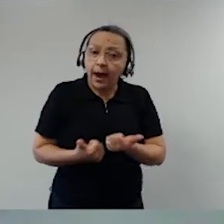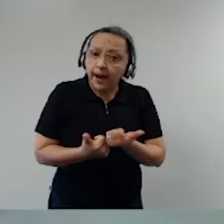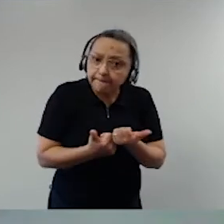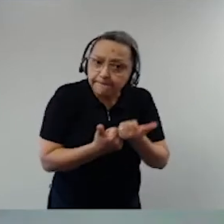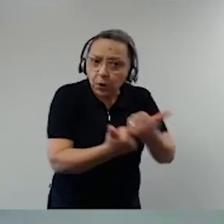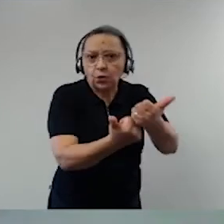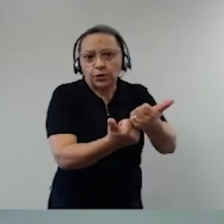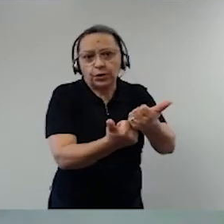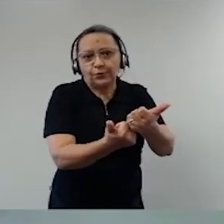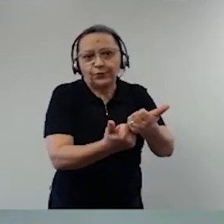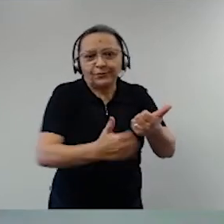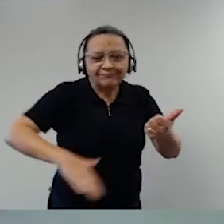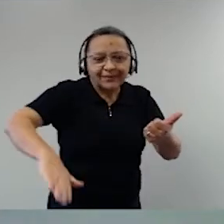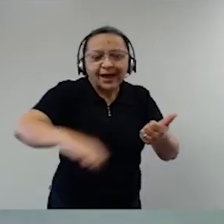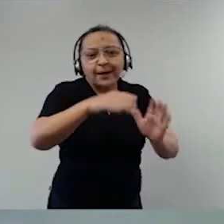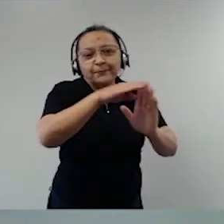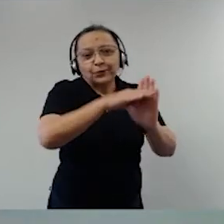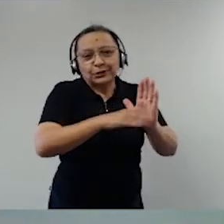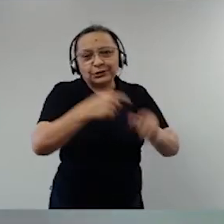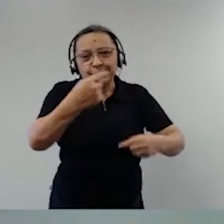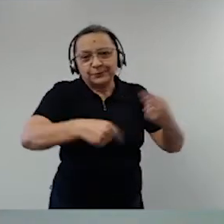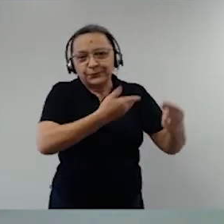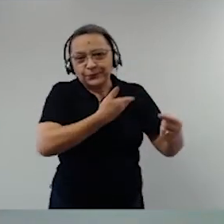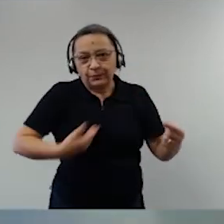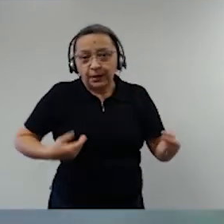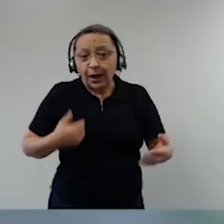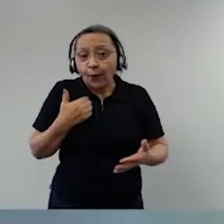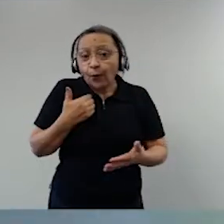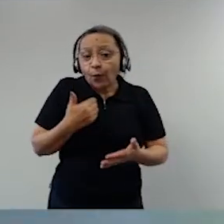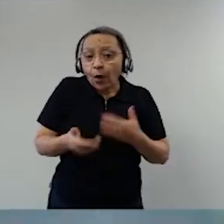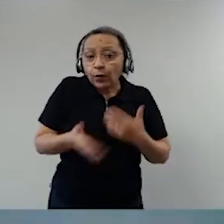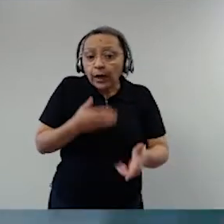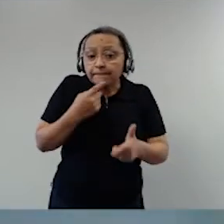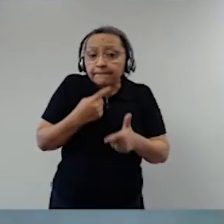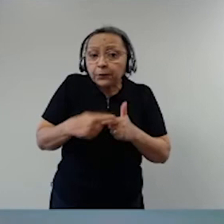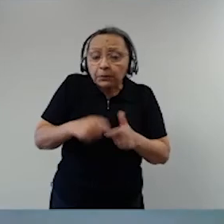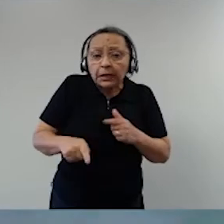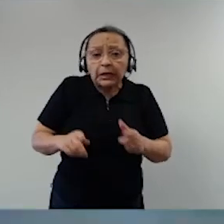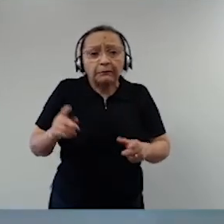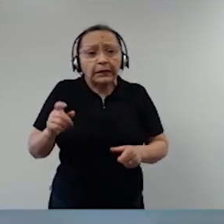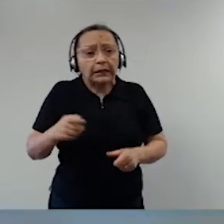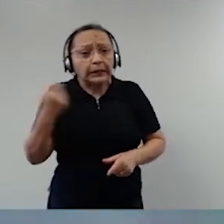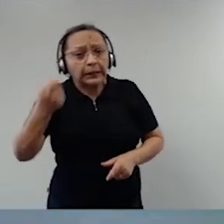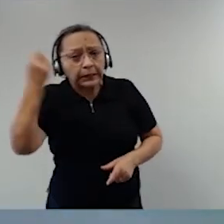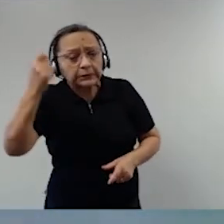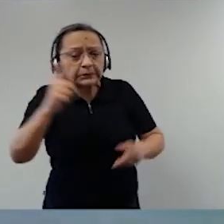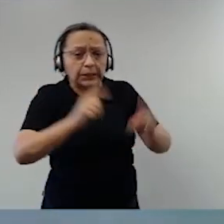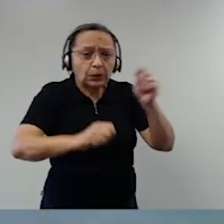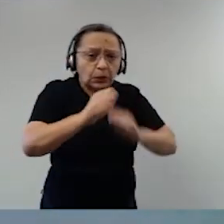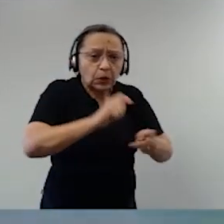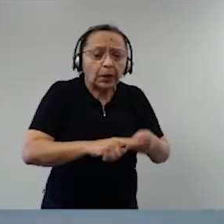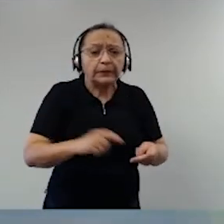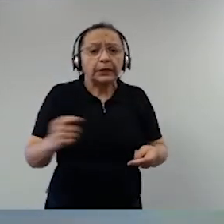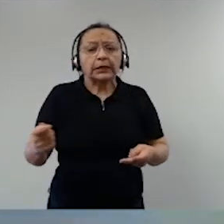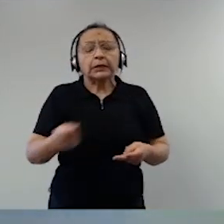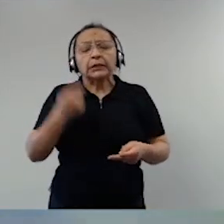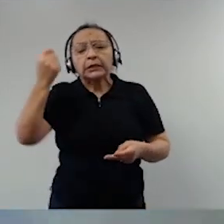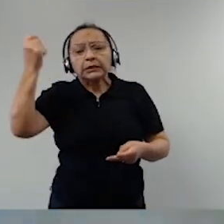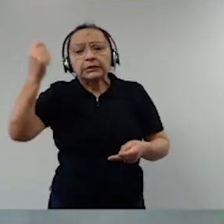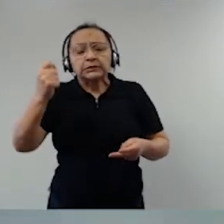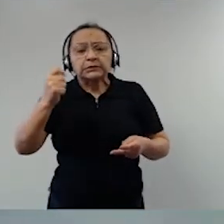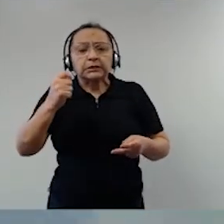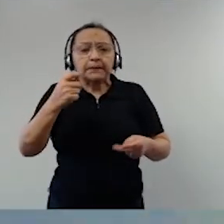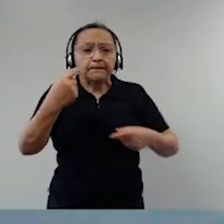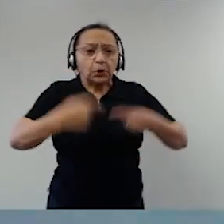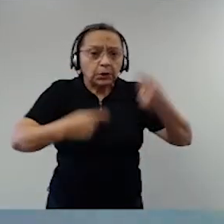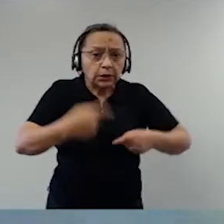políticas públicas. Qualquer crise que tenha, crise social, crise econômica, catástrofes naturais, etc.,